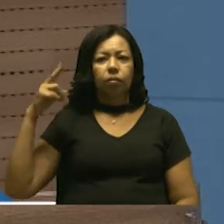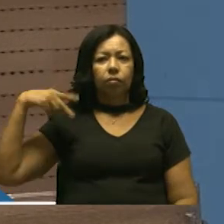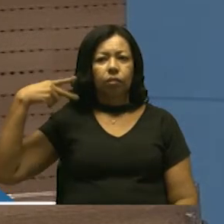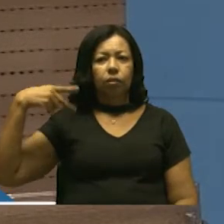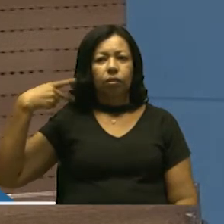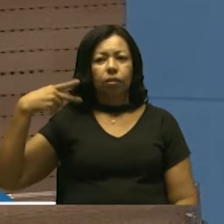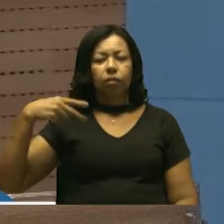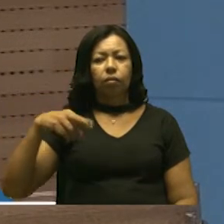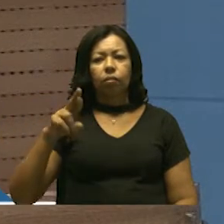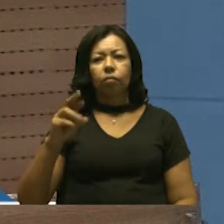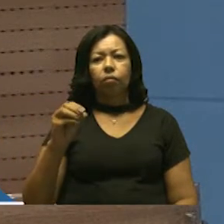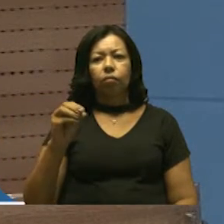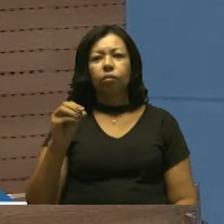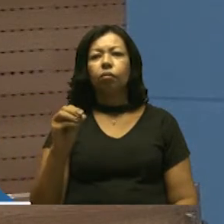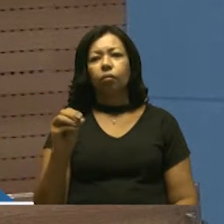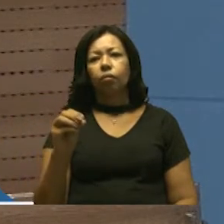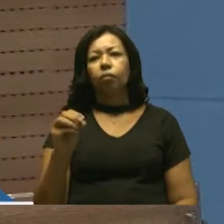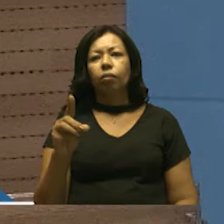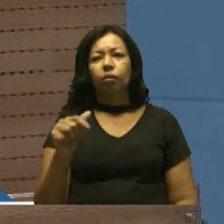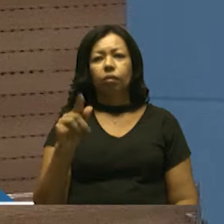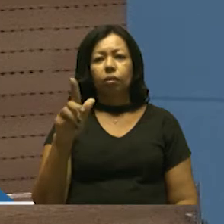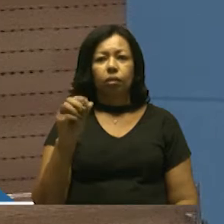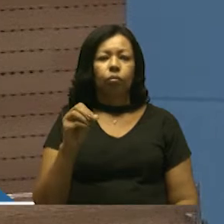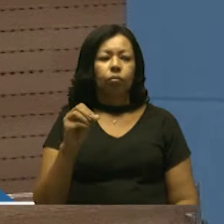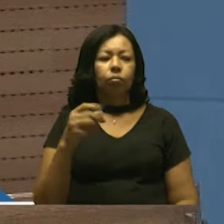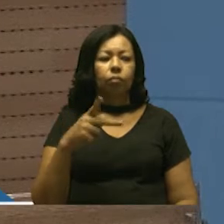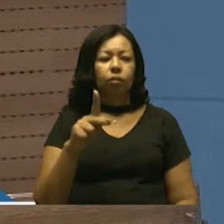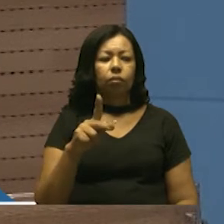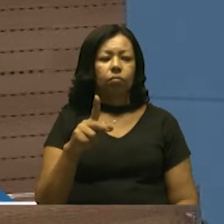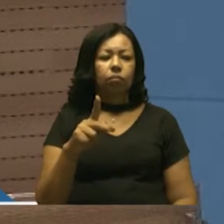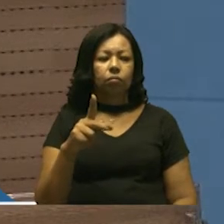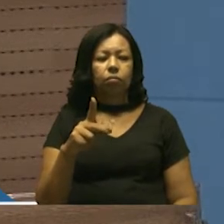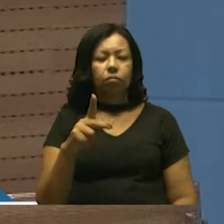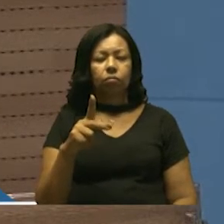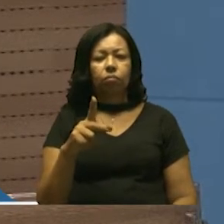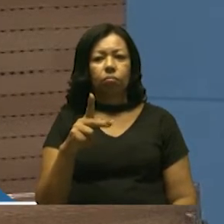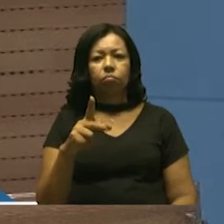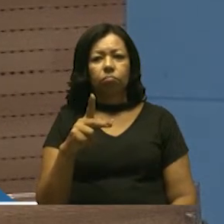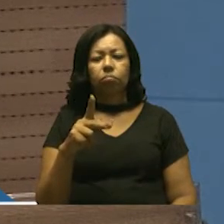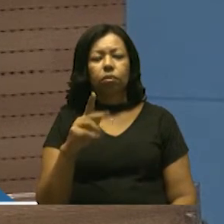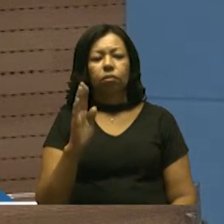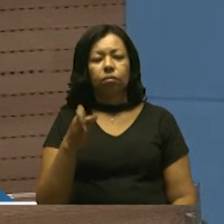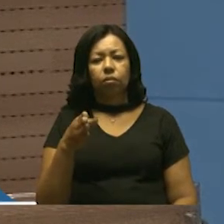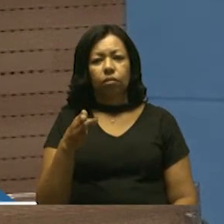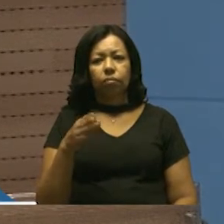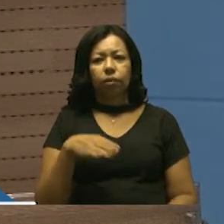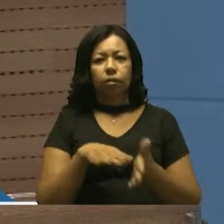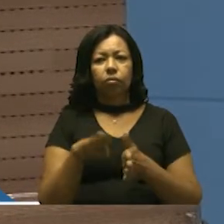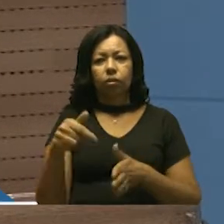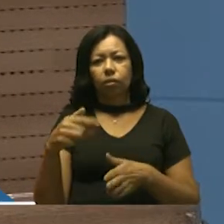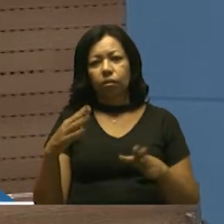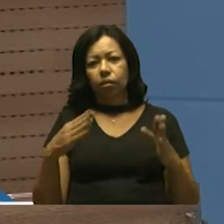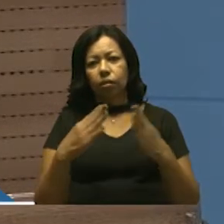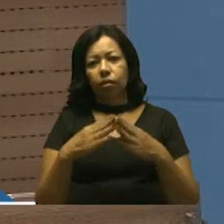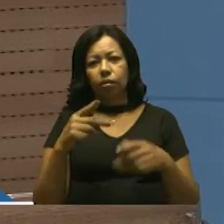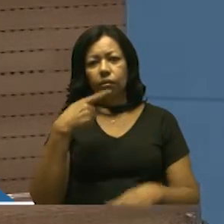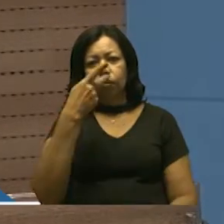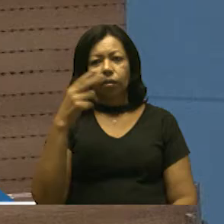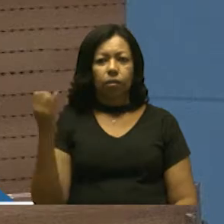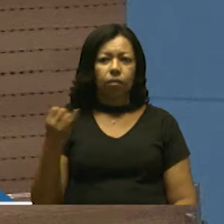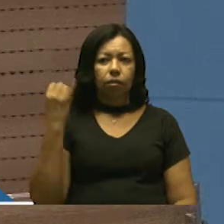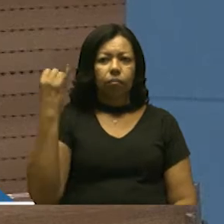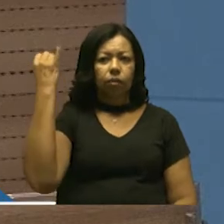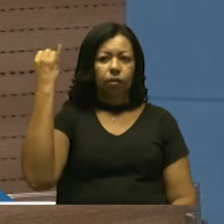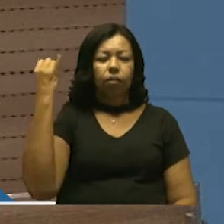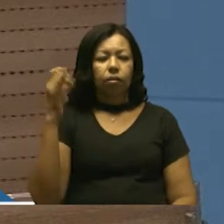Rodrigo Alemão pela propositura que já passou por esta casa e falar da importância